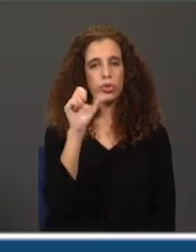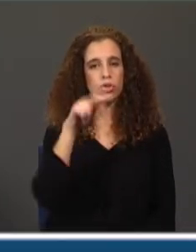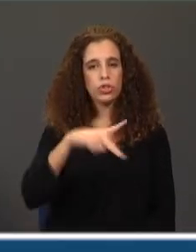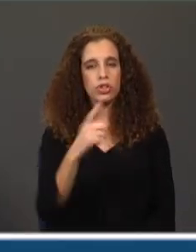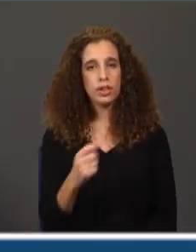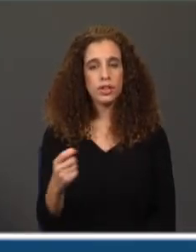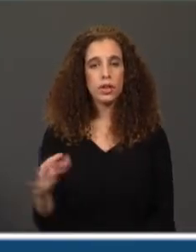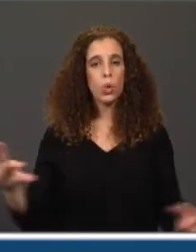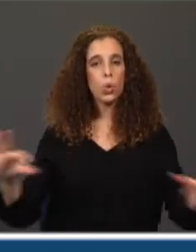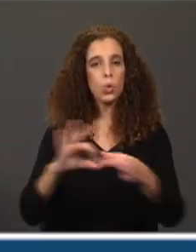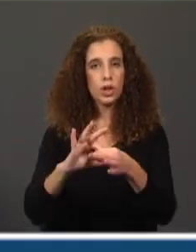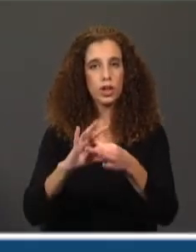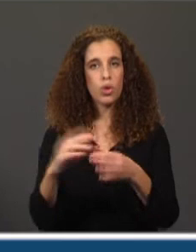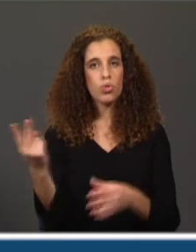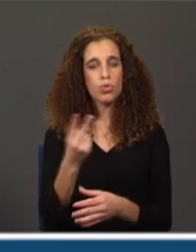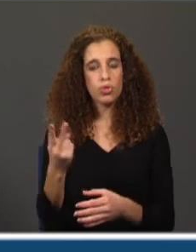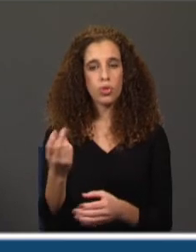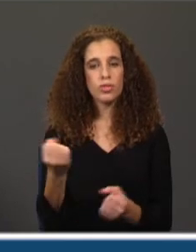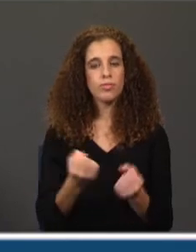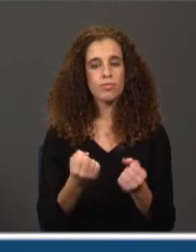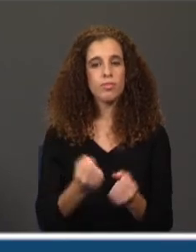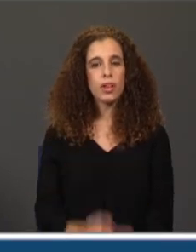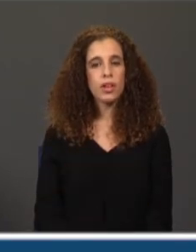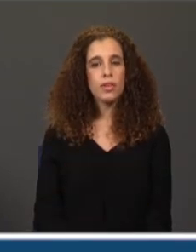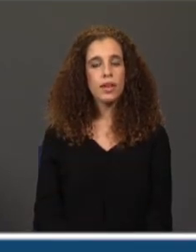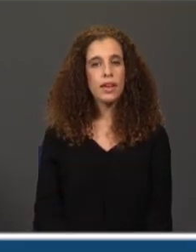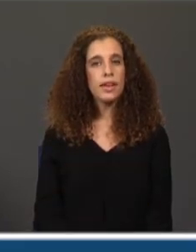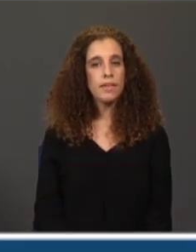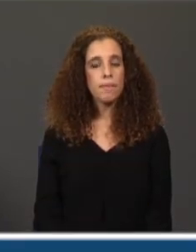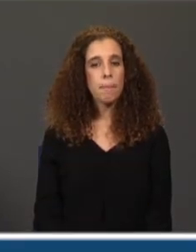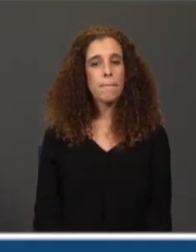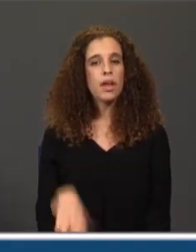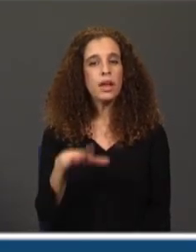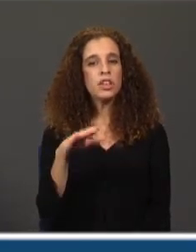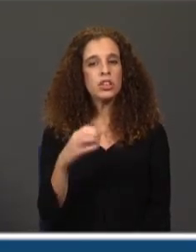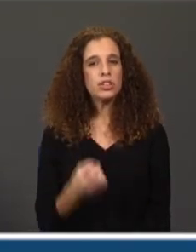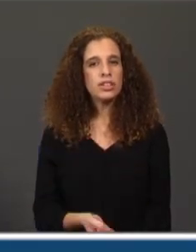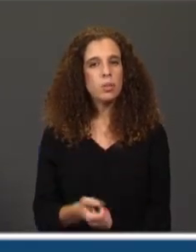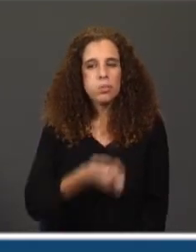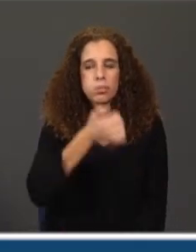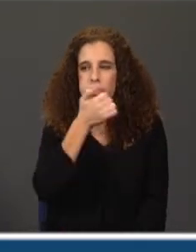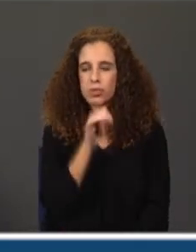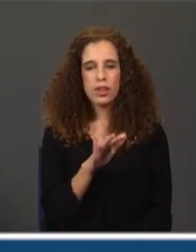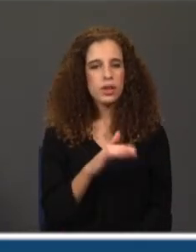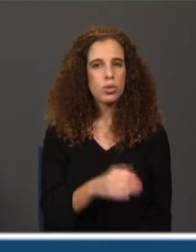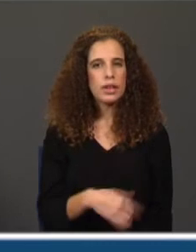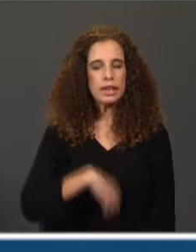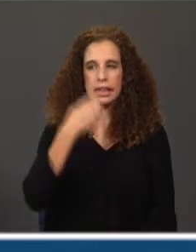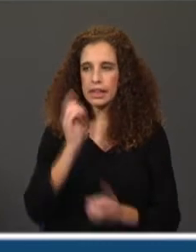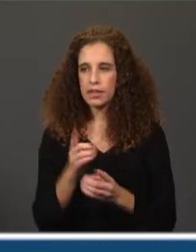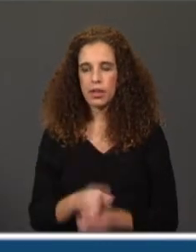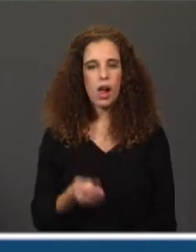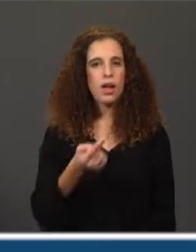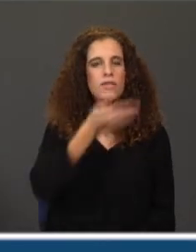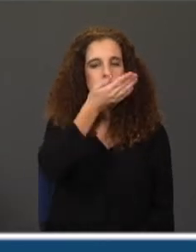dois viajantes e que culminou no abraço em Pádua. Um silêncio cheio de significado, cheio de experiências que os